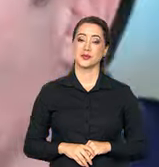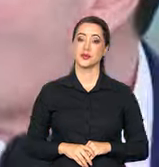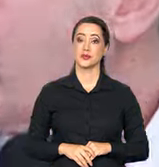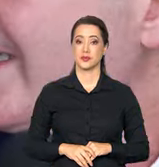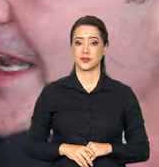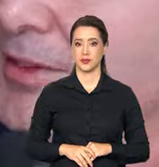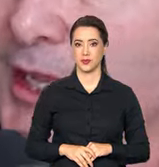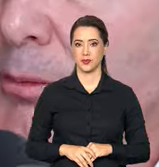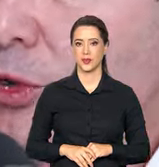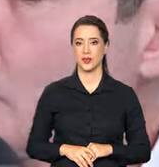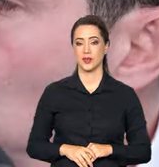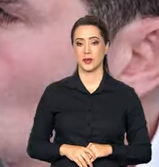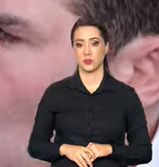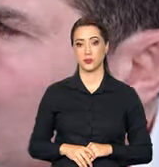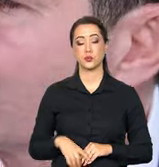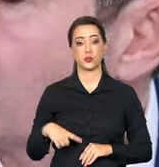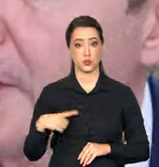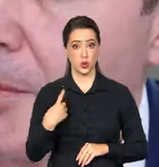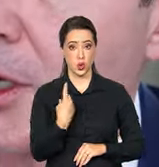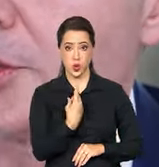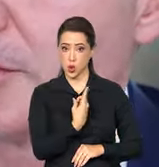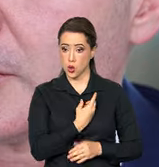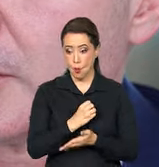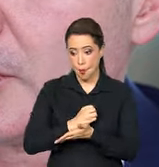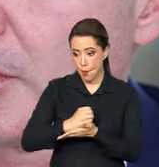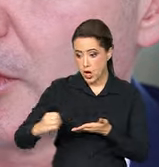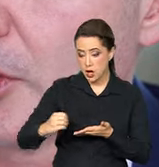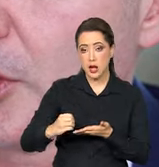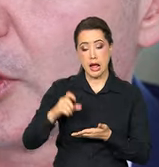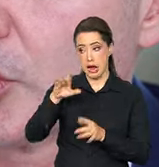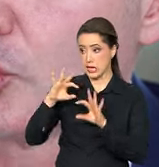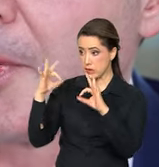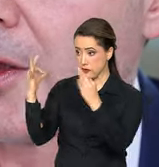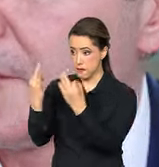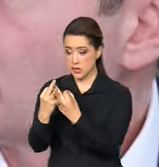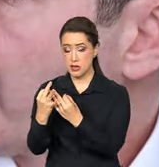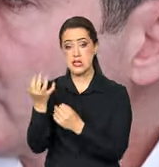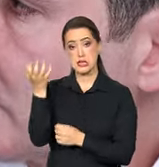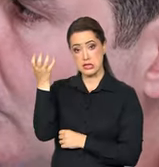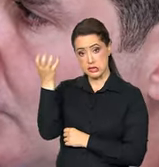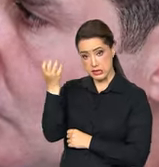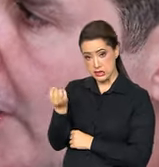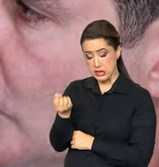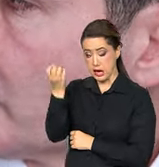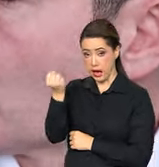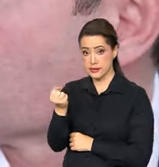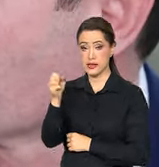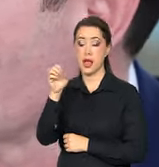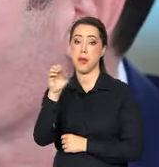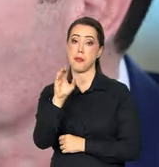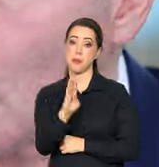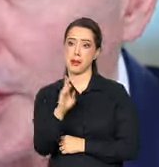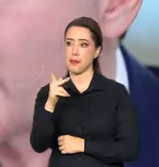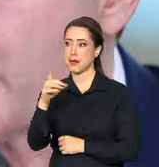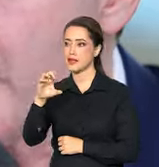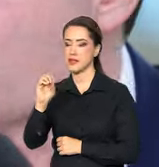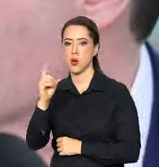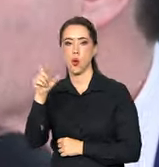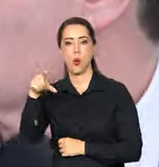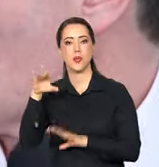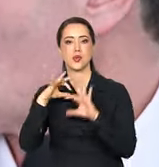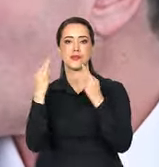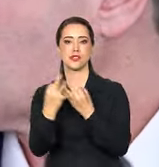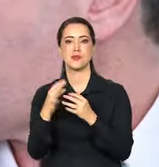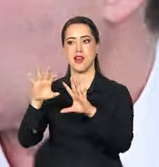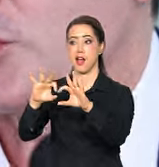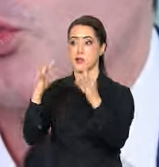Nós isentamos todas as famílias do benefício de prestação continuada e do Bolsa Família. Todas as famílias